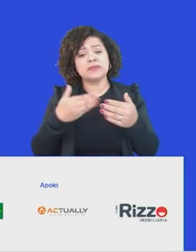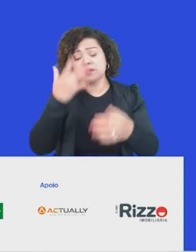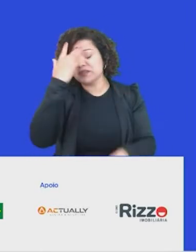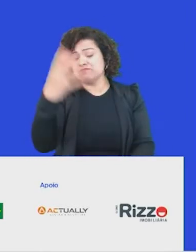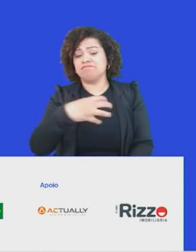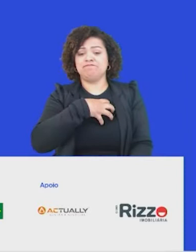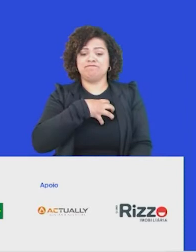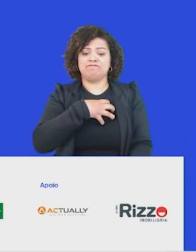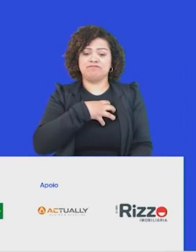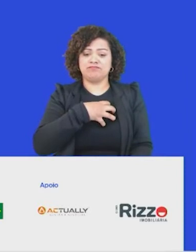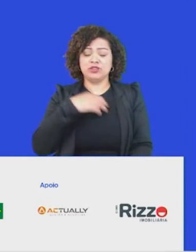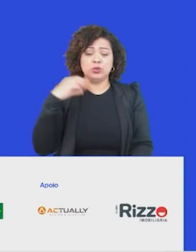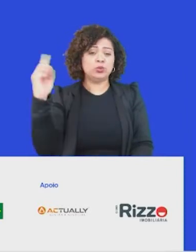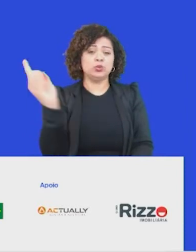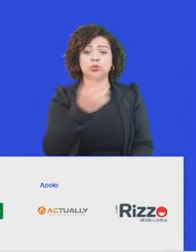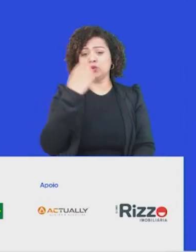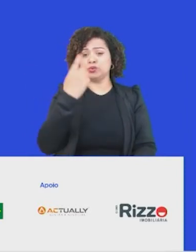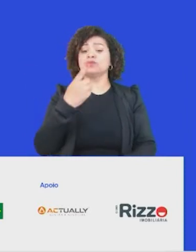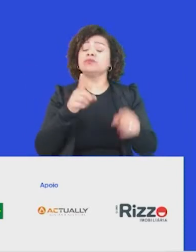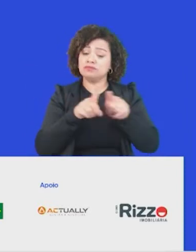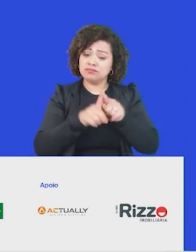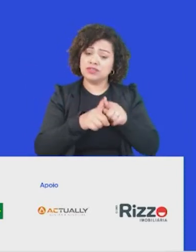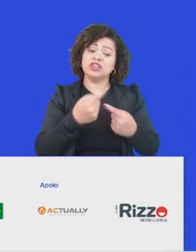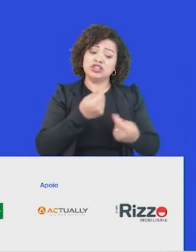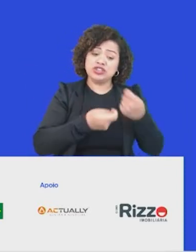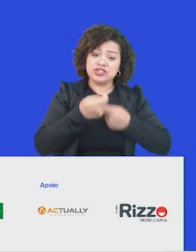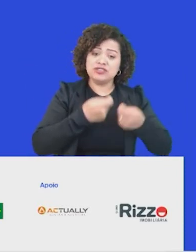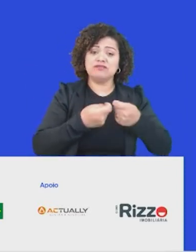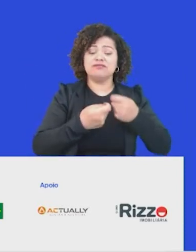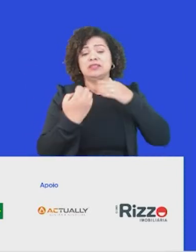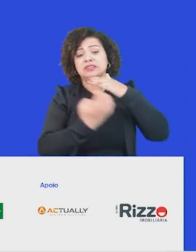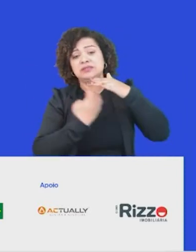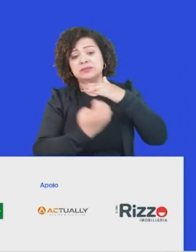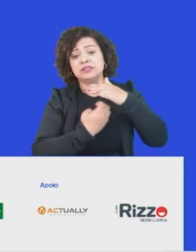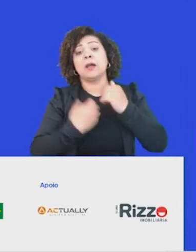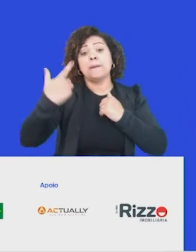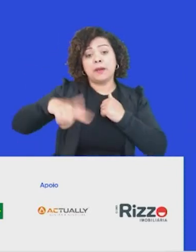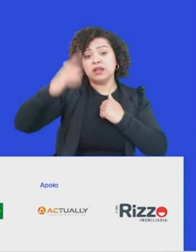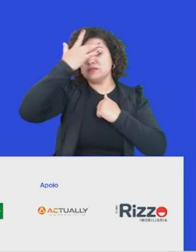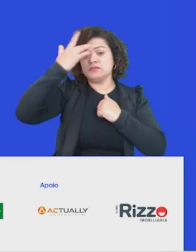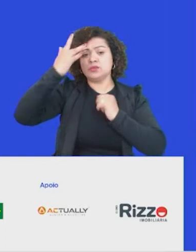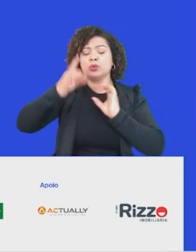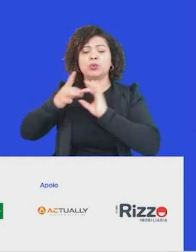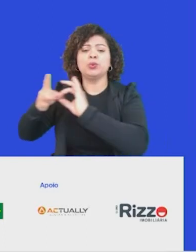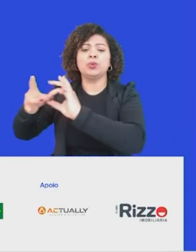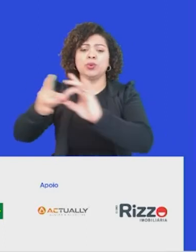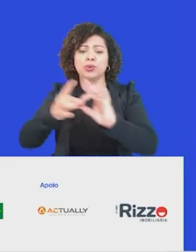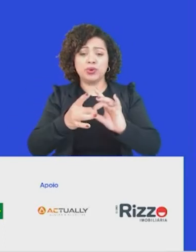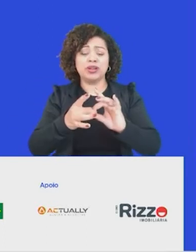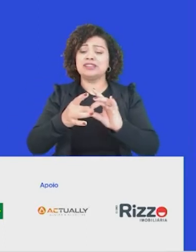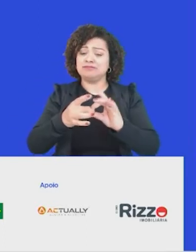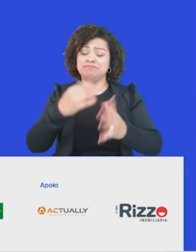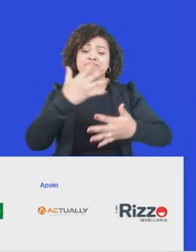a dinâmica mundial dos negócios e das relações humanas. Então, é muito interessante entender que nesse